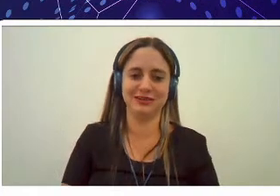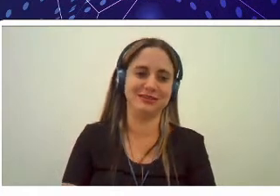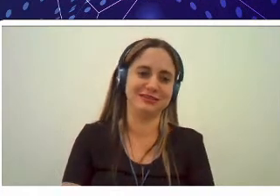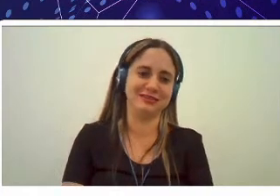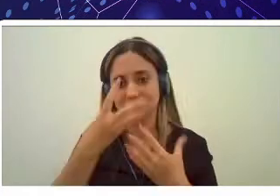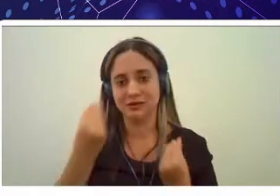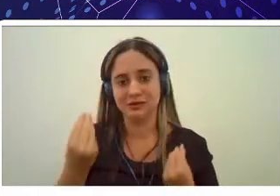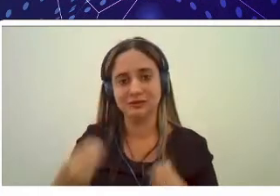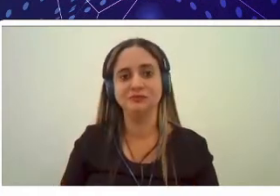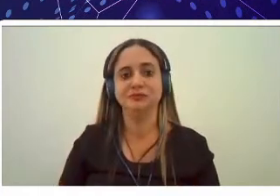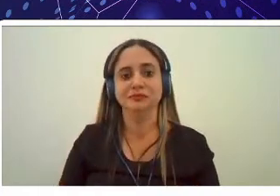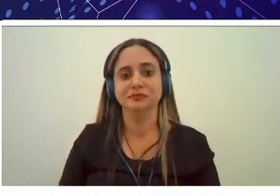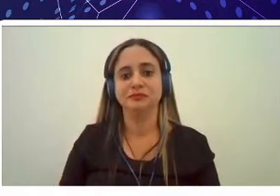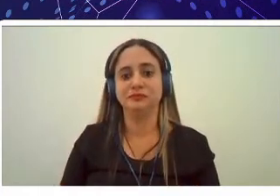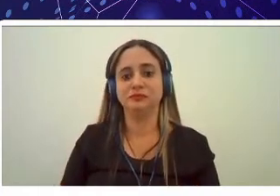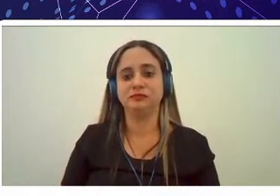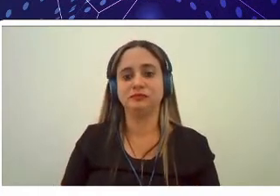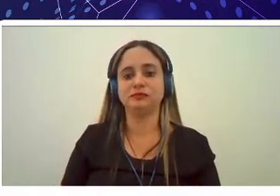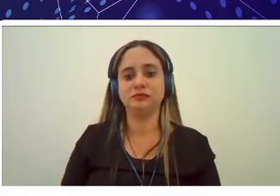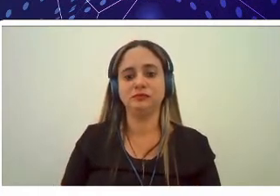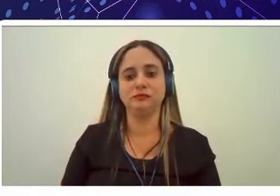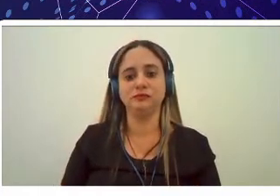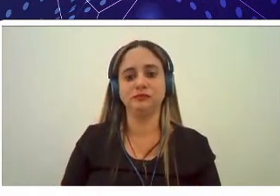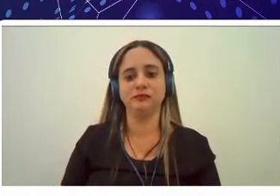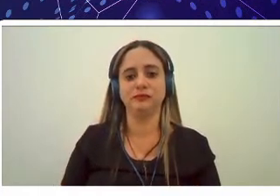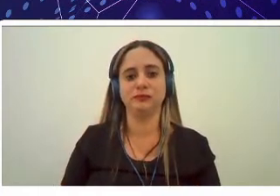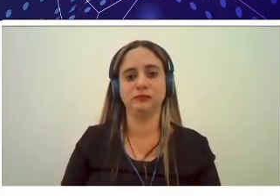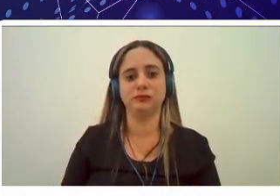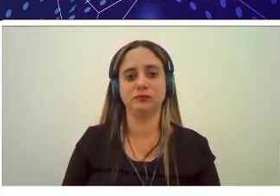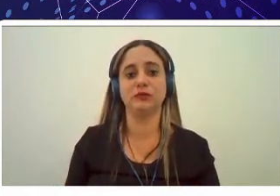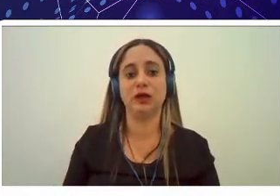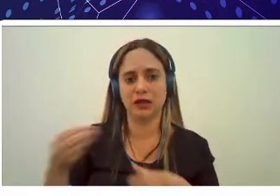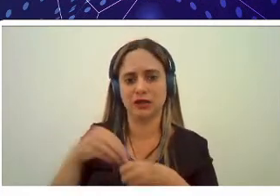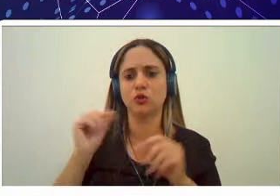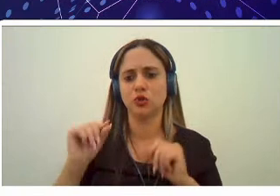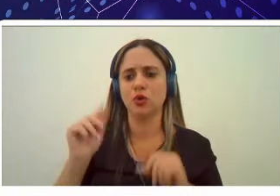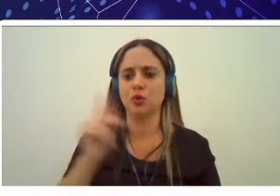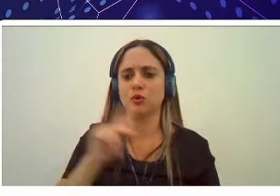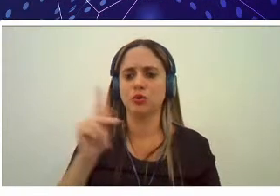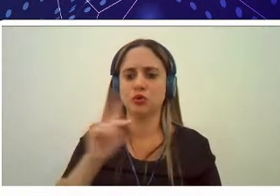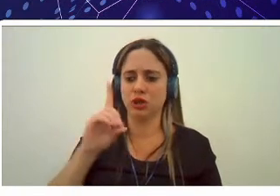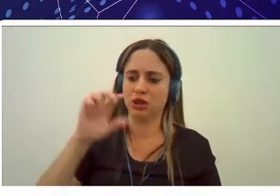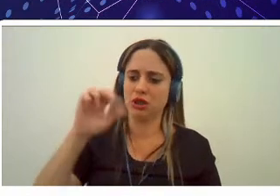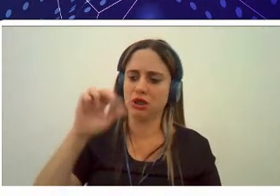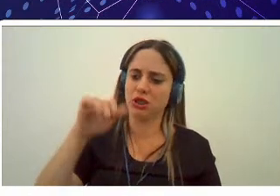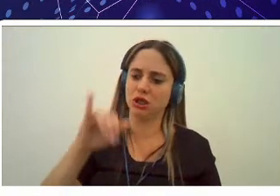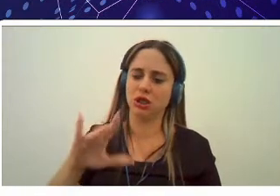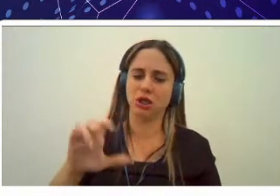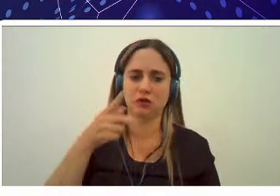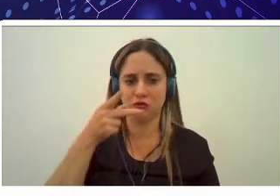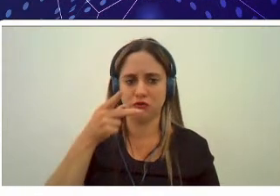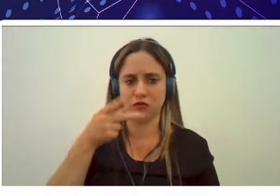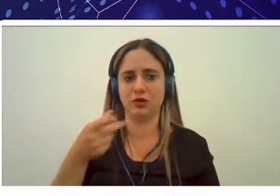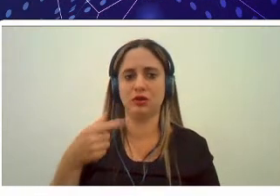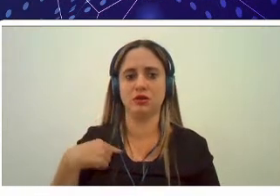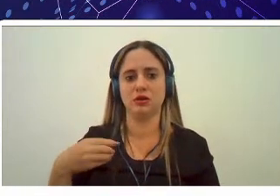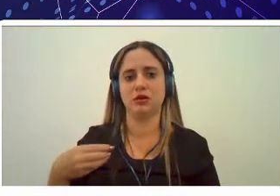Clodoaldo eu posso dentro do que o professor o professor Daniel havia falado das atléticas e tal